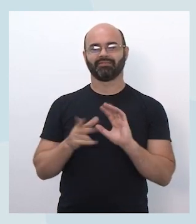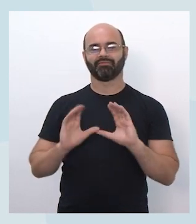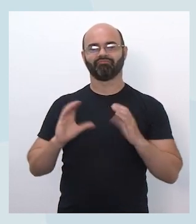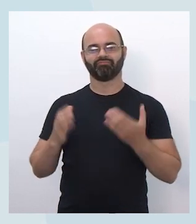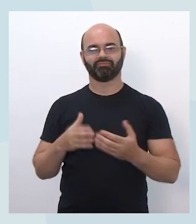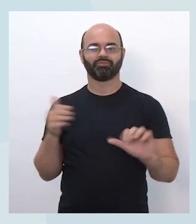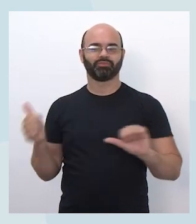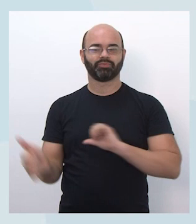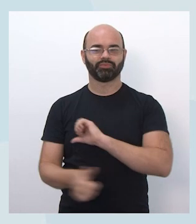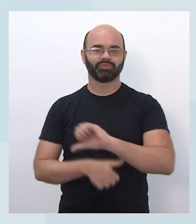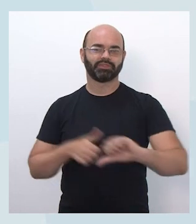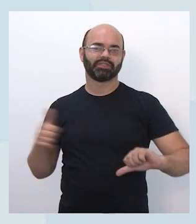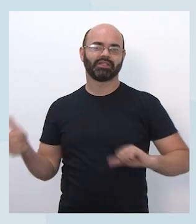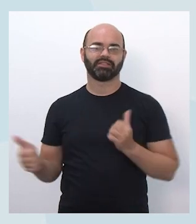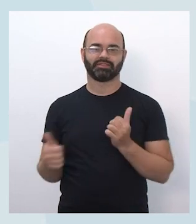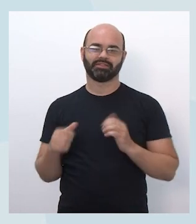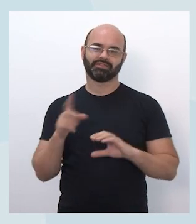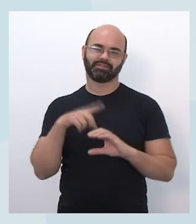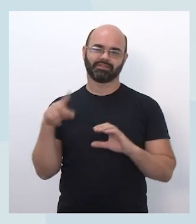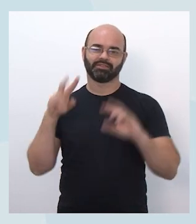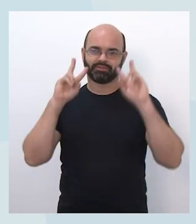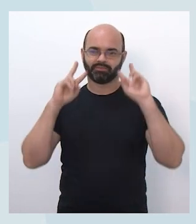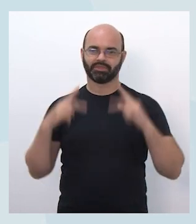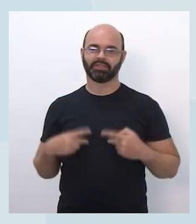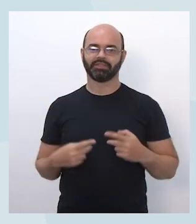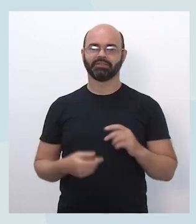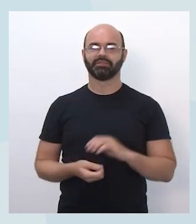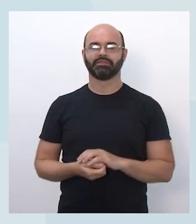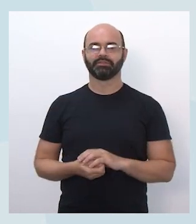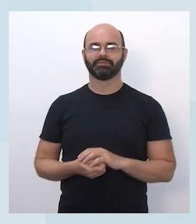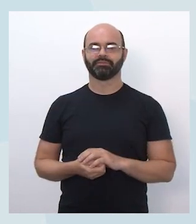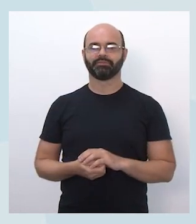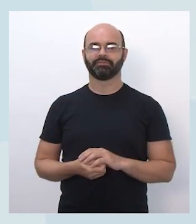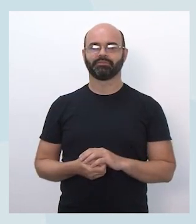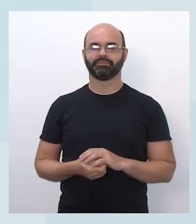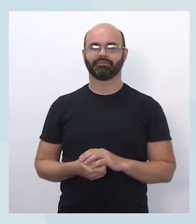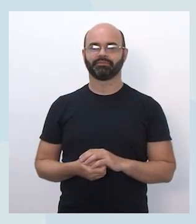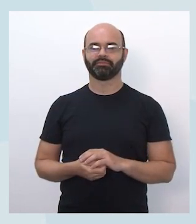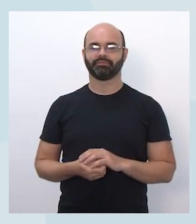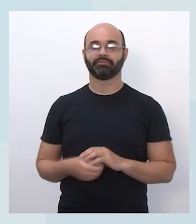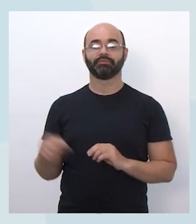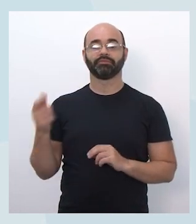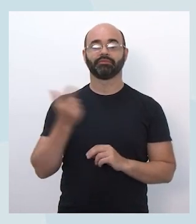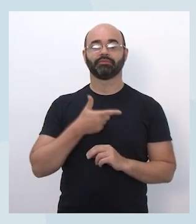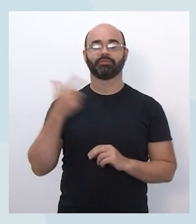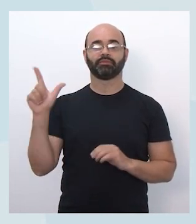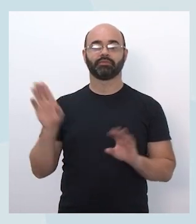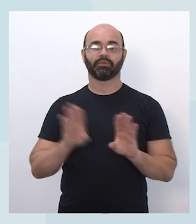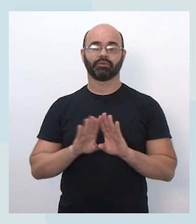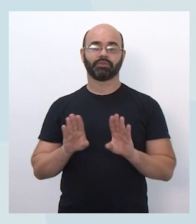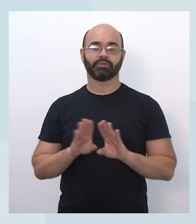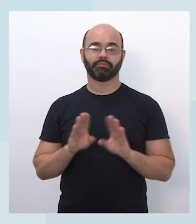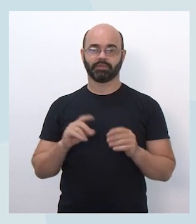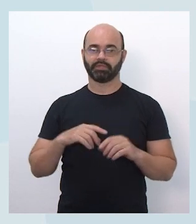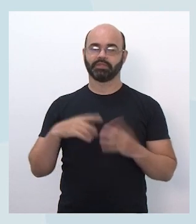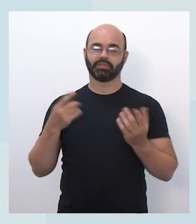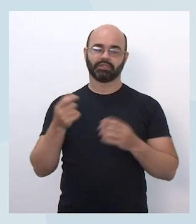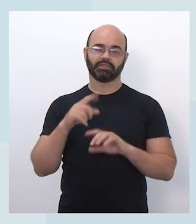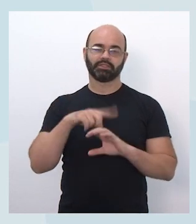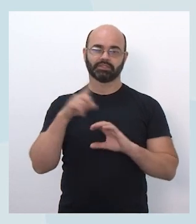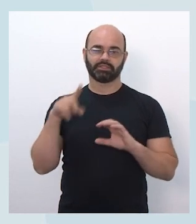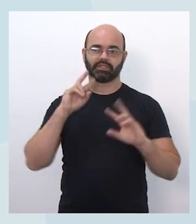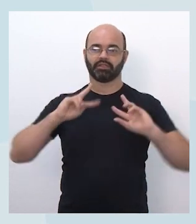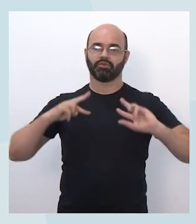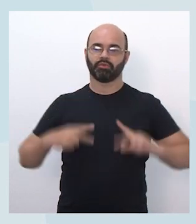focado em ciências humanas, e um outro focado em engajamento social, que tem um pouco de ciências humanas, tanto do componente